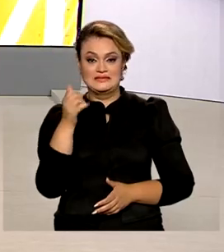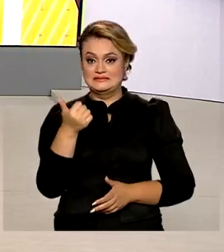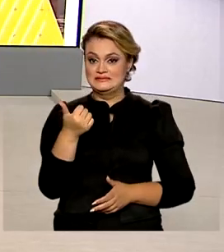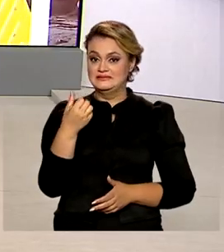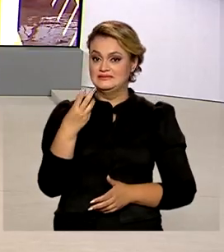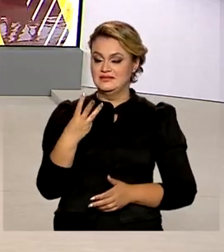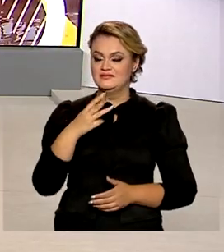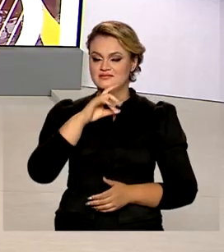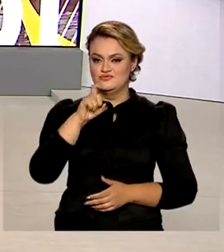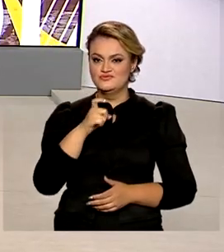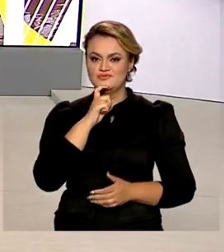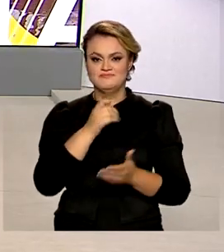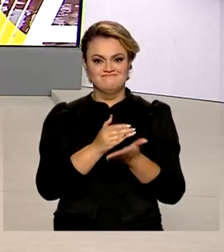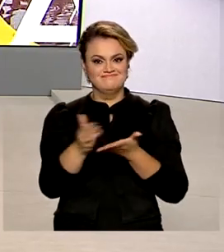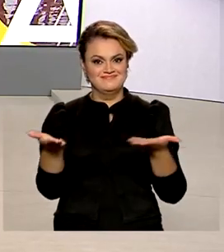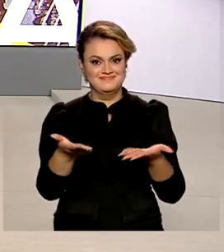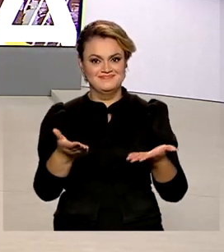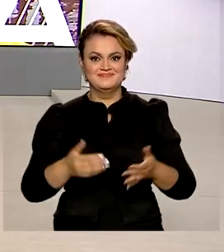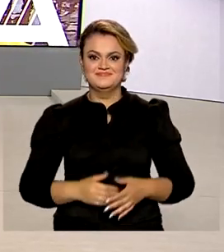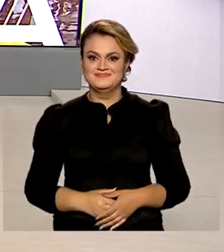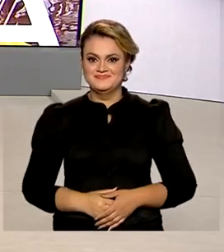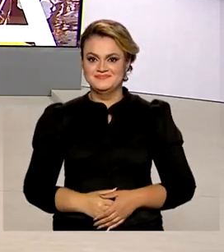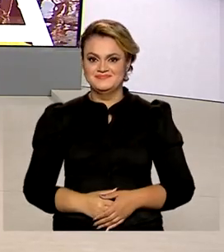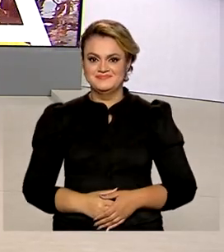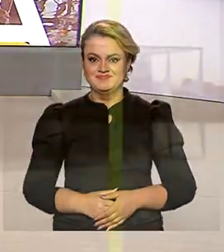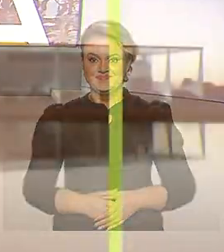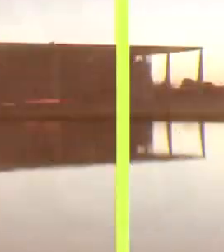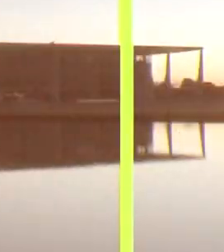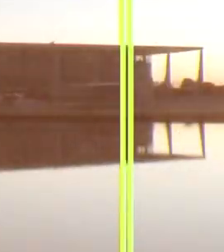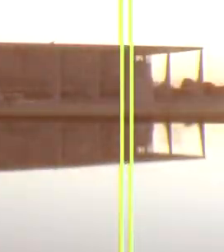13 de julho, o Brasil em Dia já está no ar.